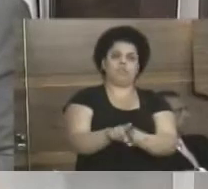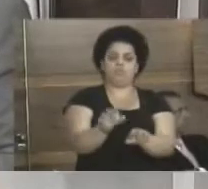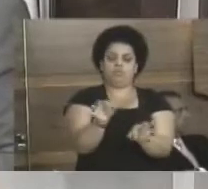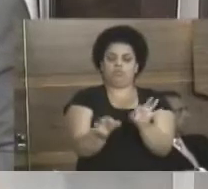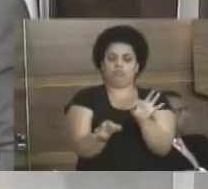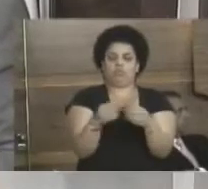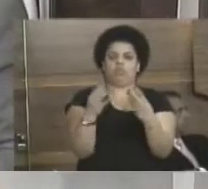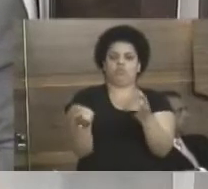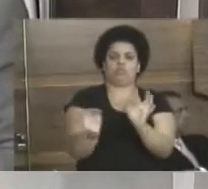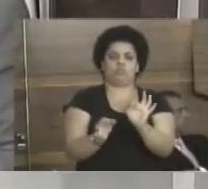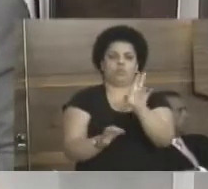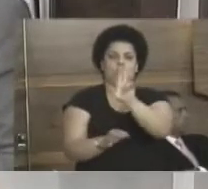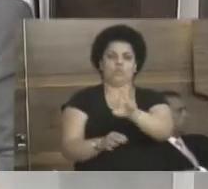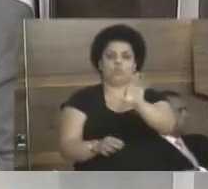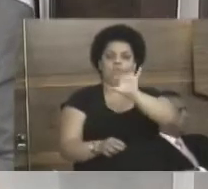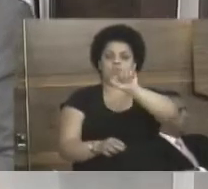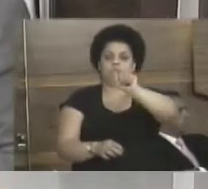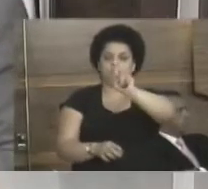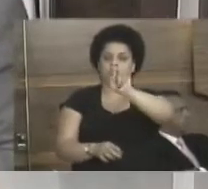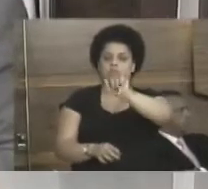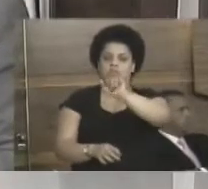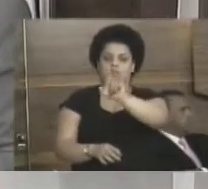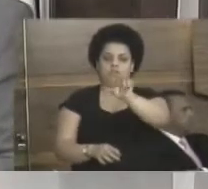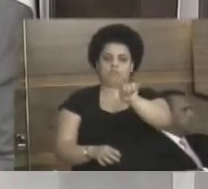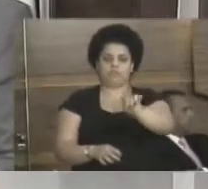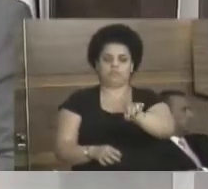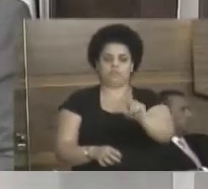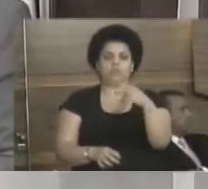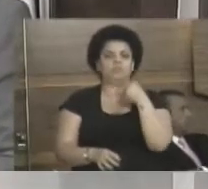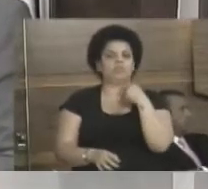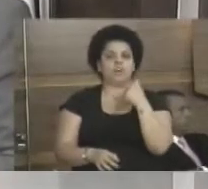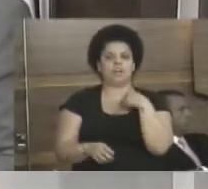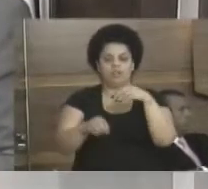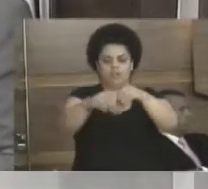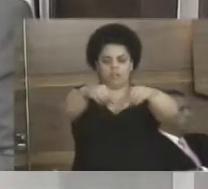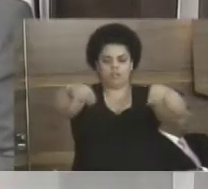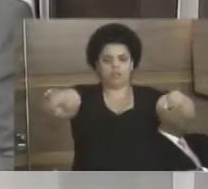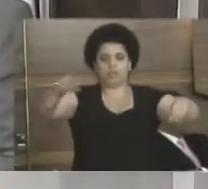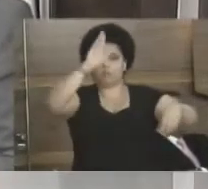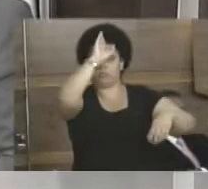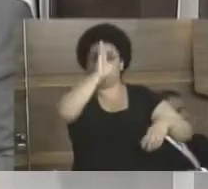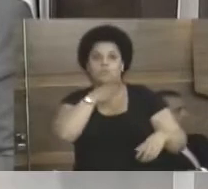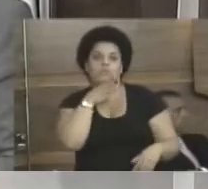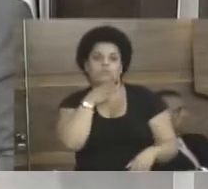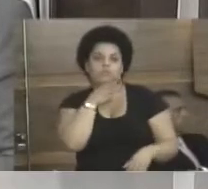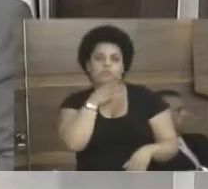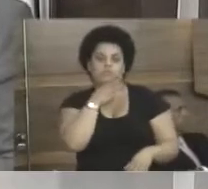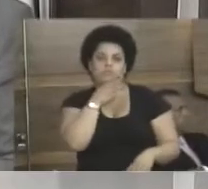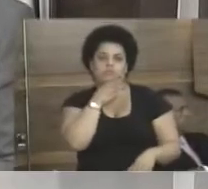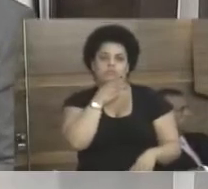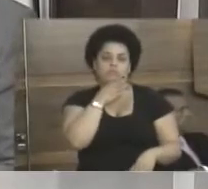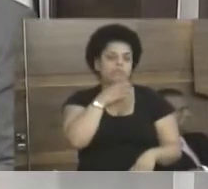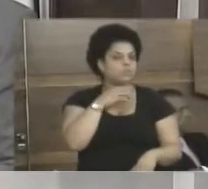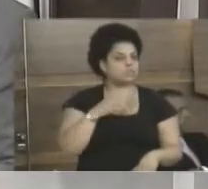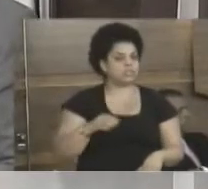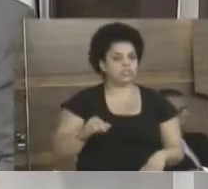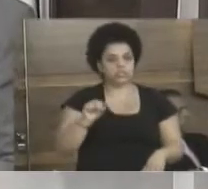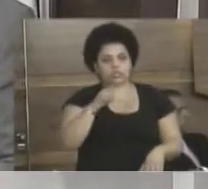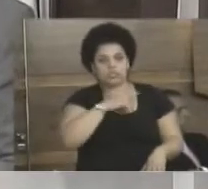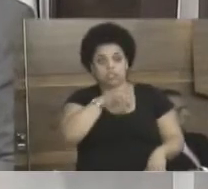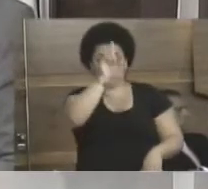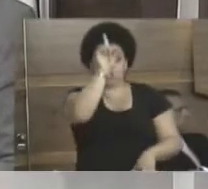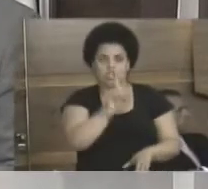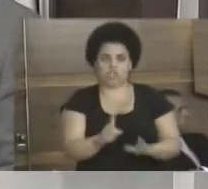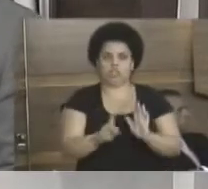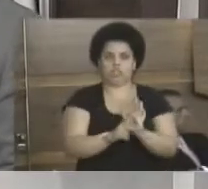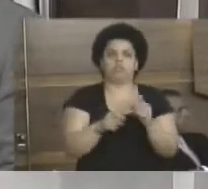justiça, porque o uso capião não vale para terreno público. O que acontece é que, quando tem uso capião daqueles que direito